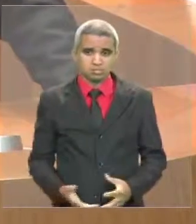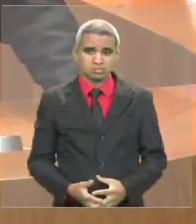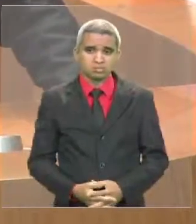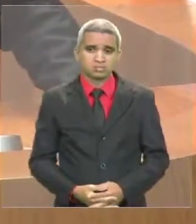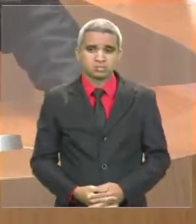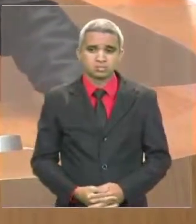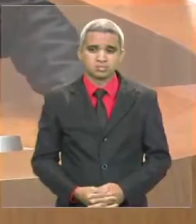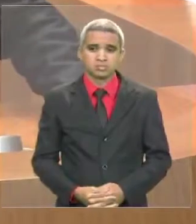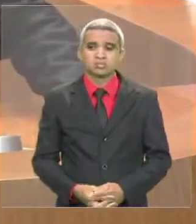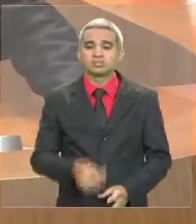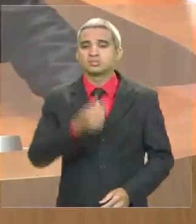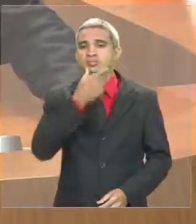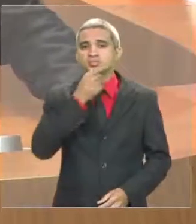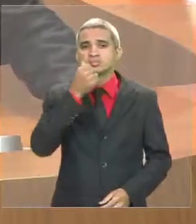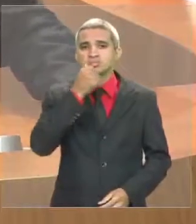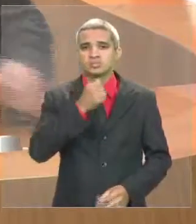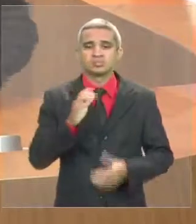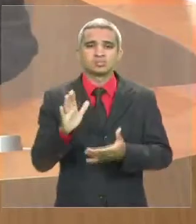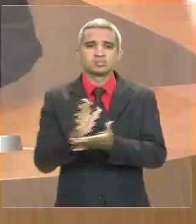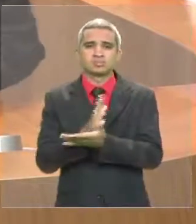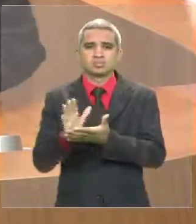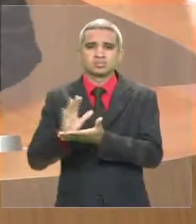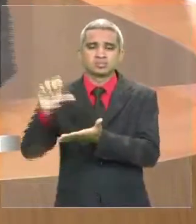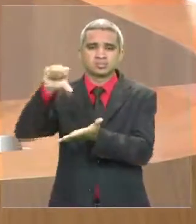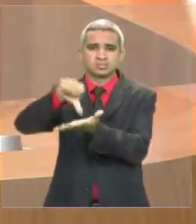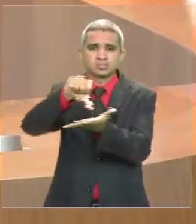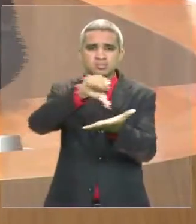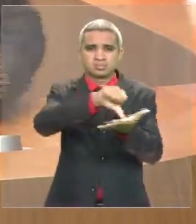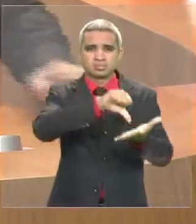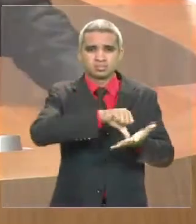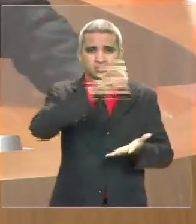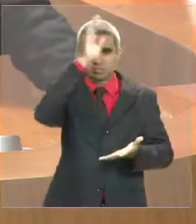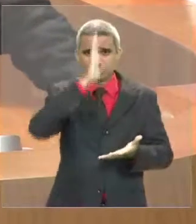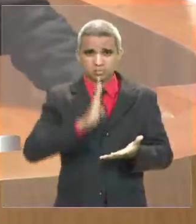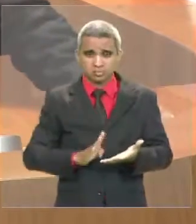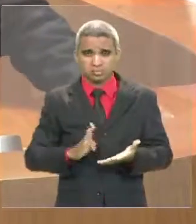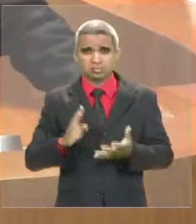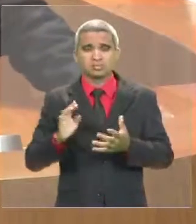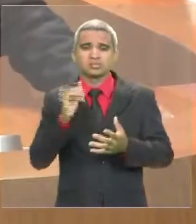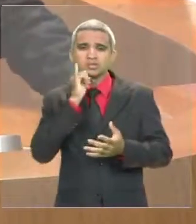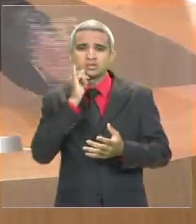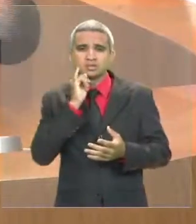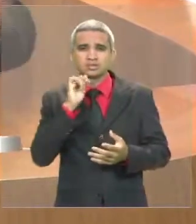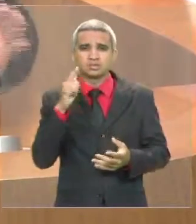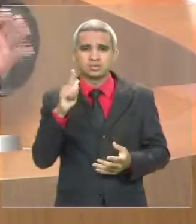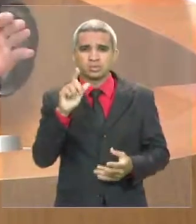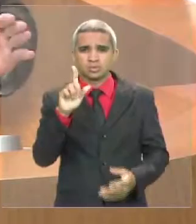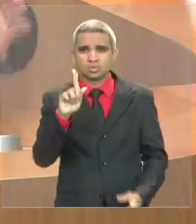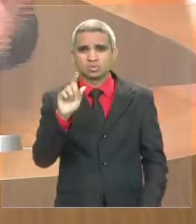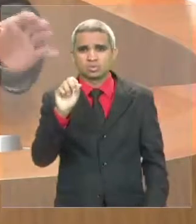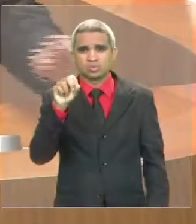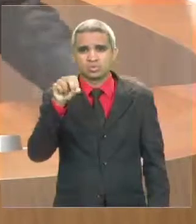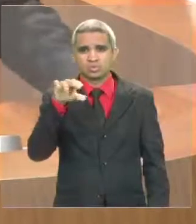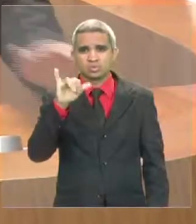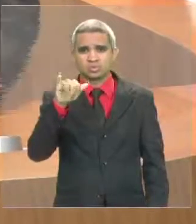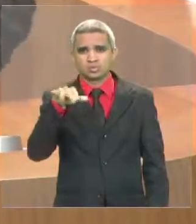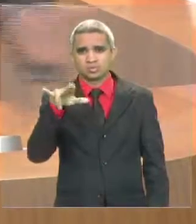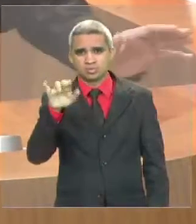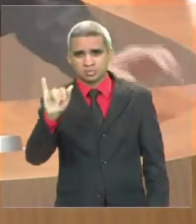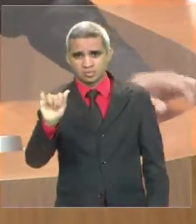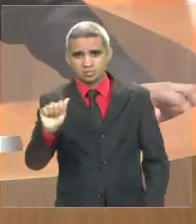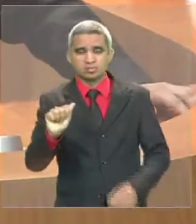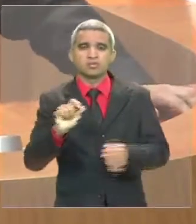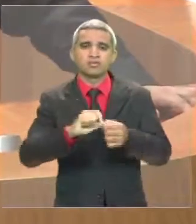algumas capitais do Brasil, como Goiânia, construíram mais de 20 escolas. O prefeito de Imperatriz